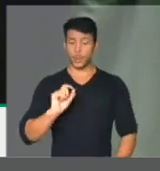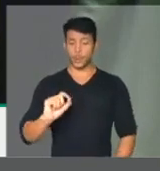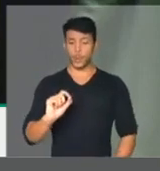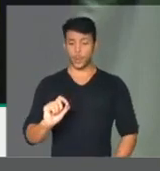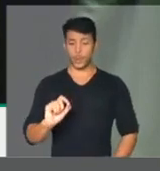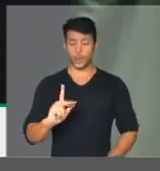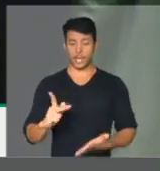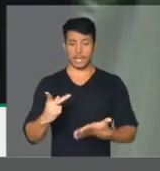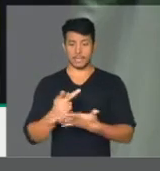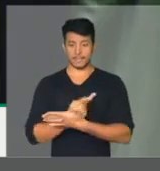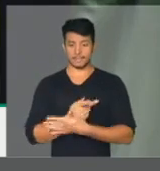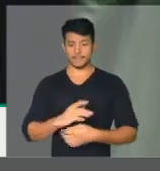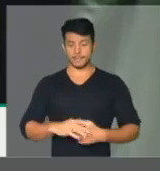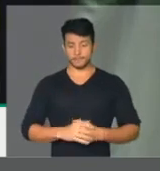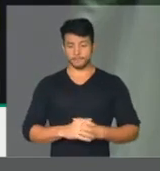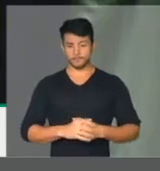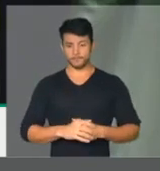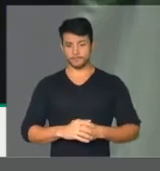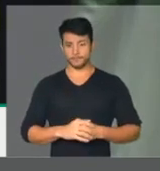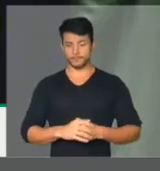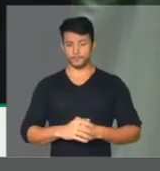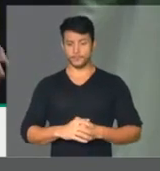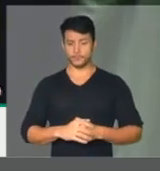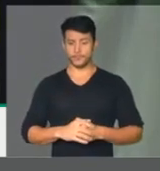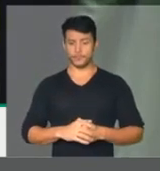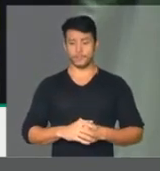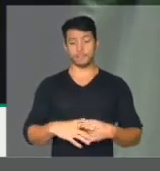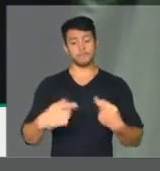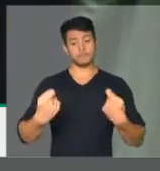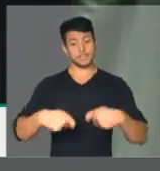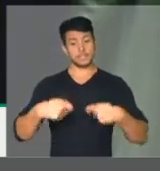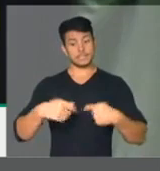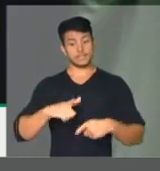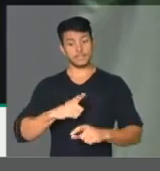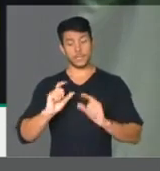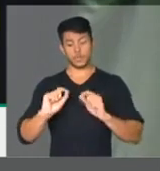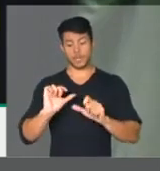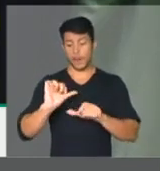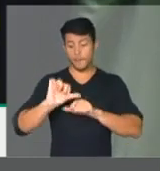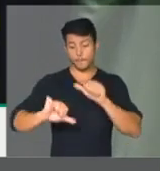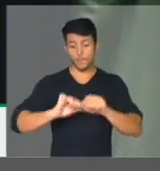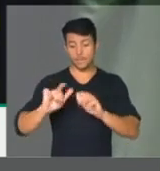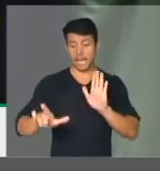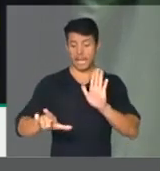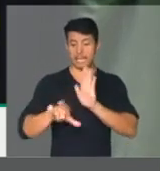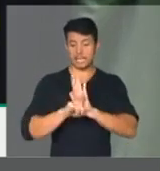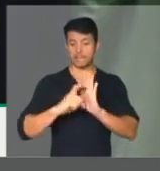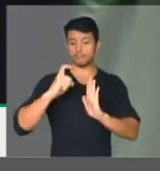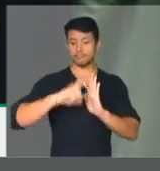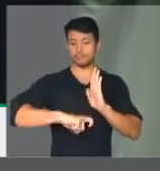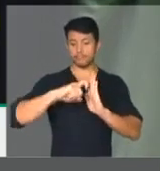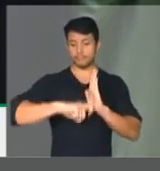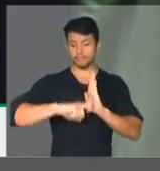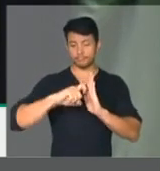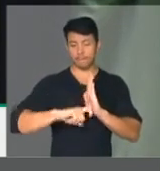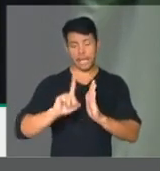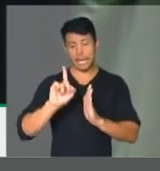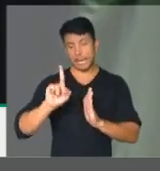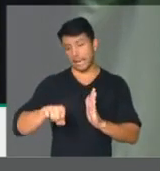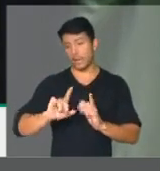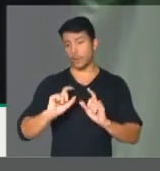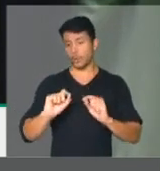ficou de ser feita uma reforma tributária. Esta foi realmente o